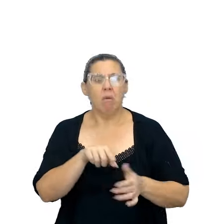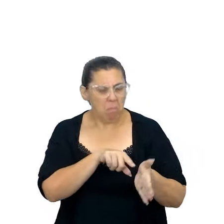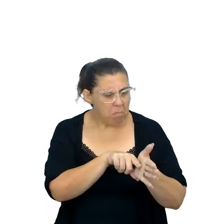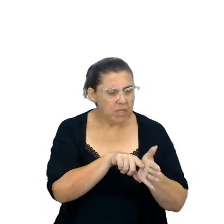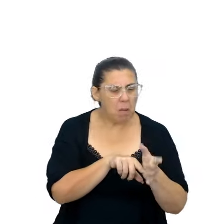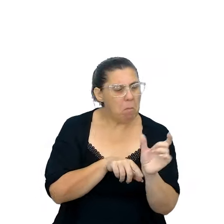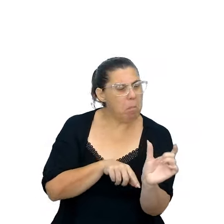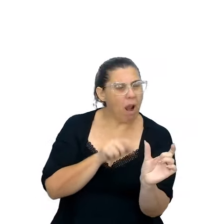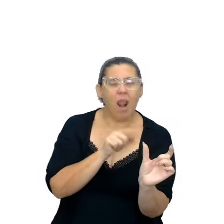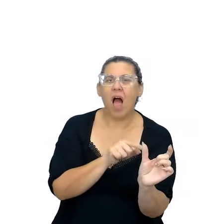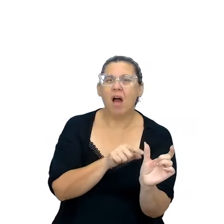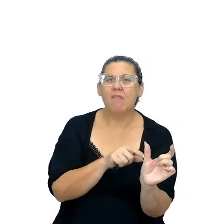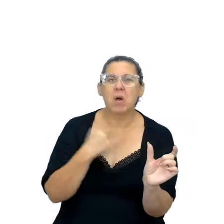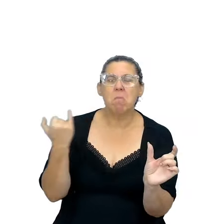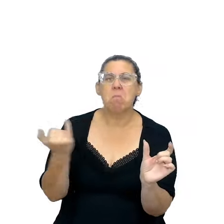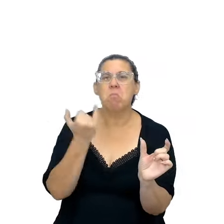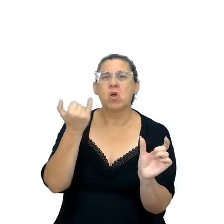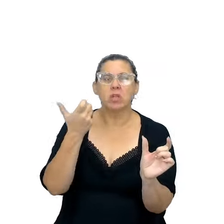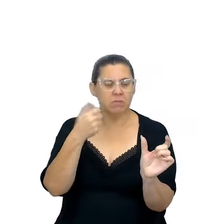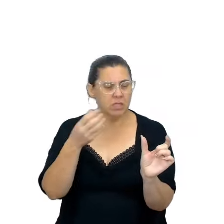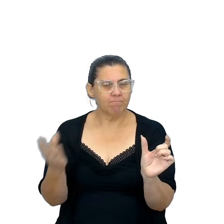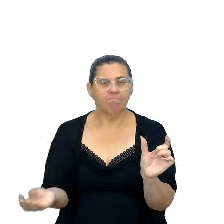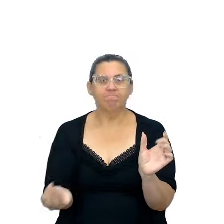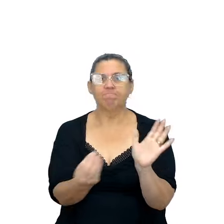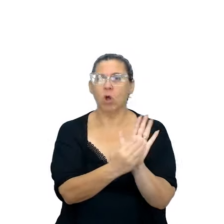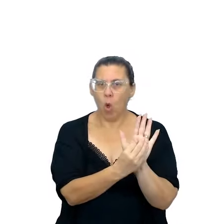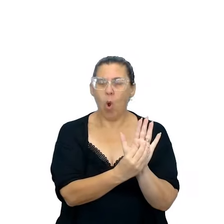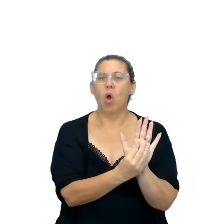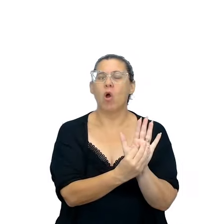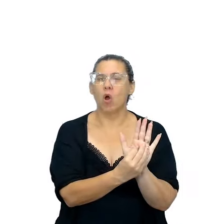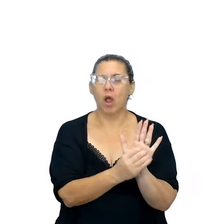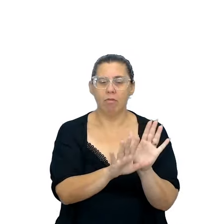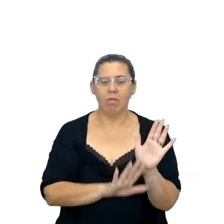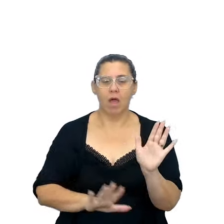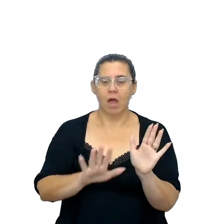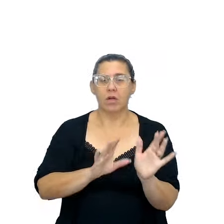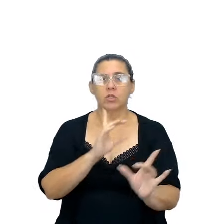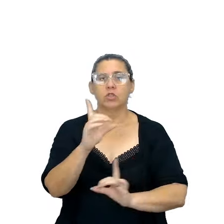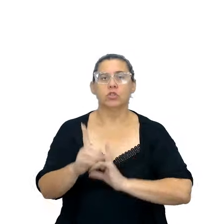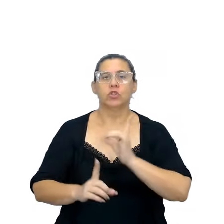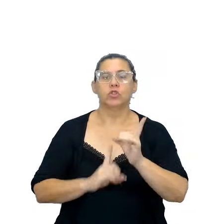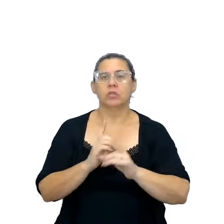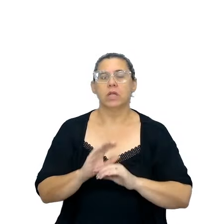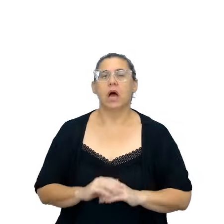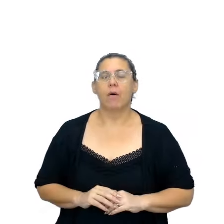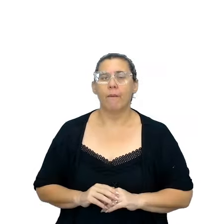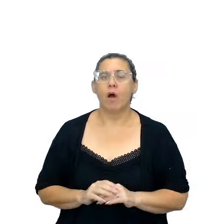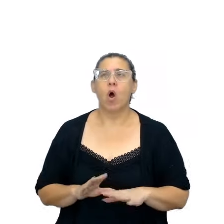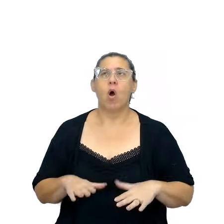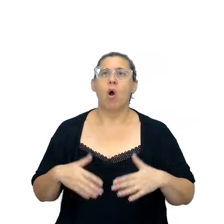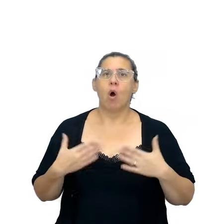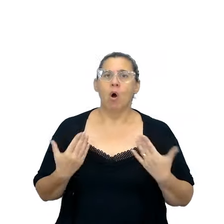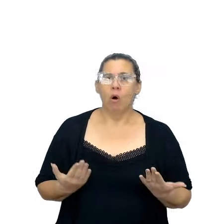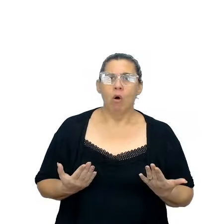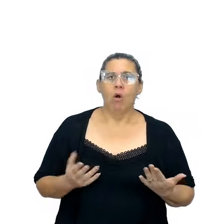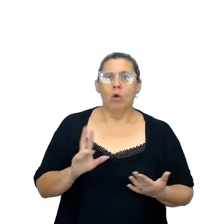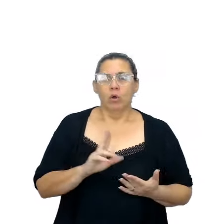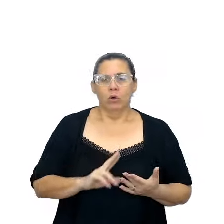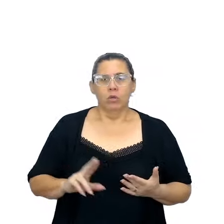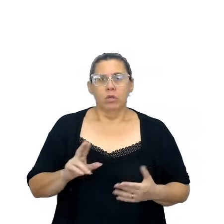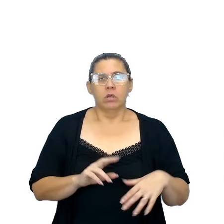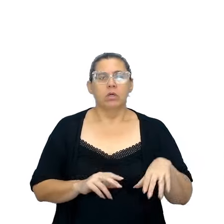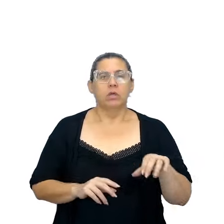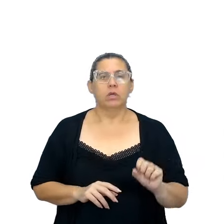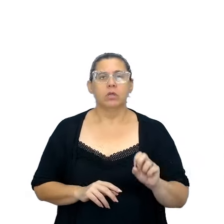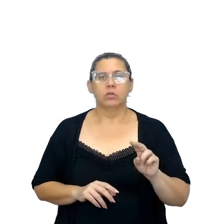o que é uma palavra-chave que tem que ser colocada ali no ambiente digital ou se no livro eu tiver, eu vou usar o sumário